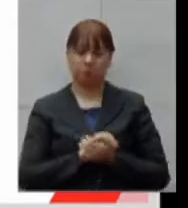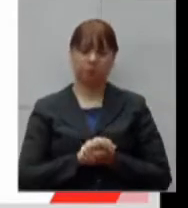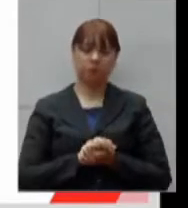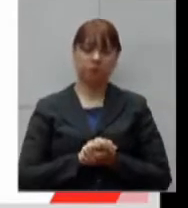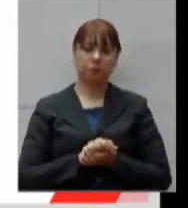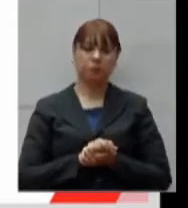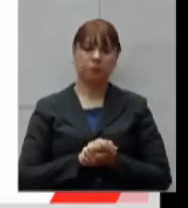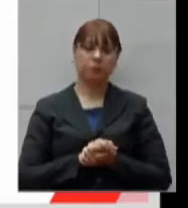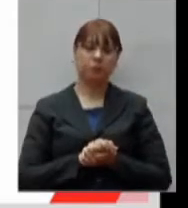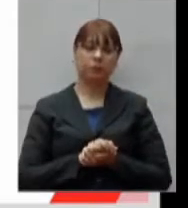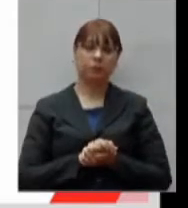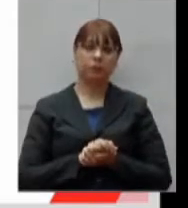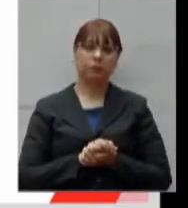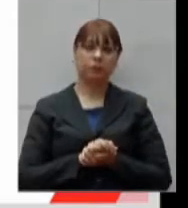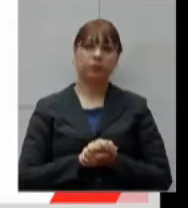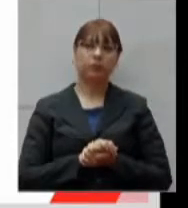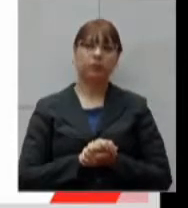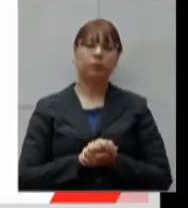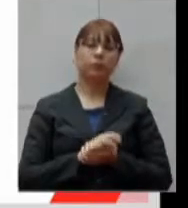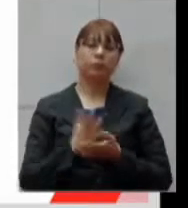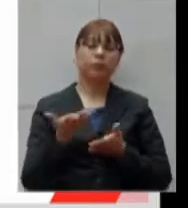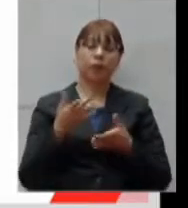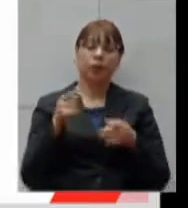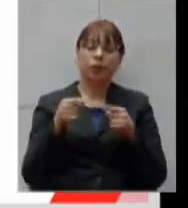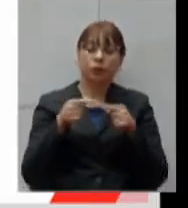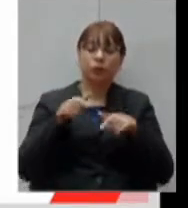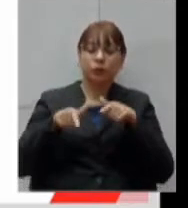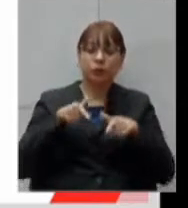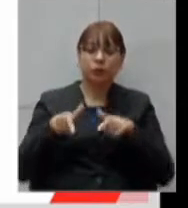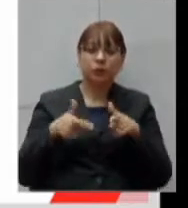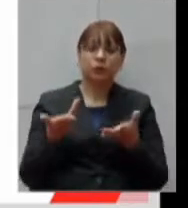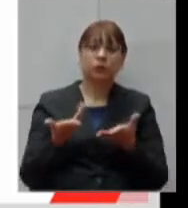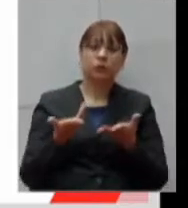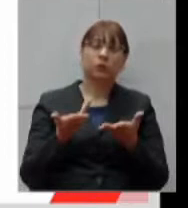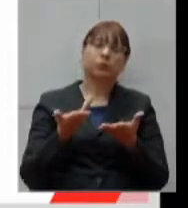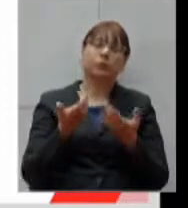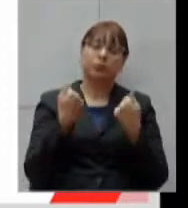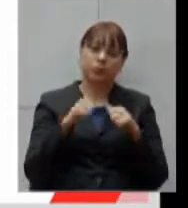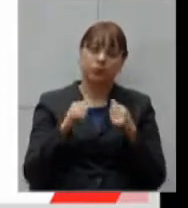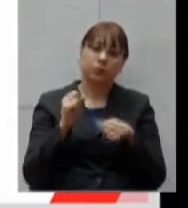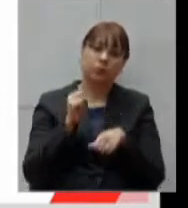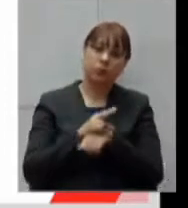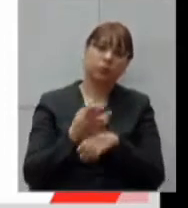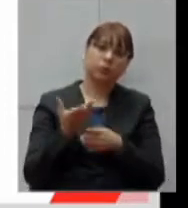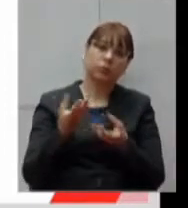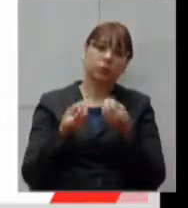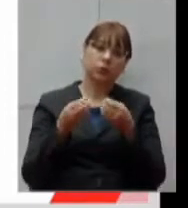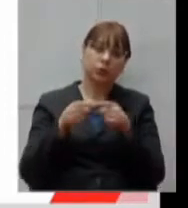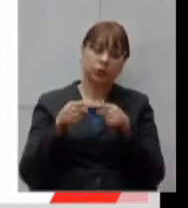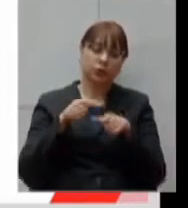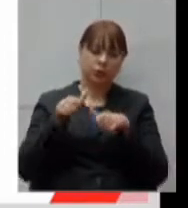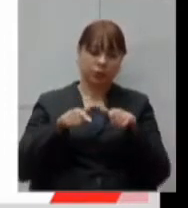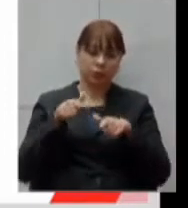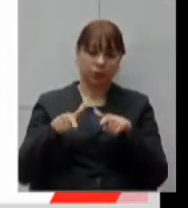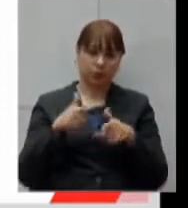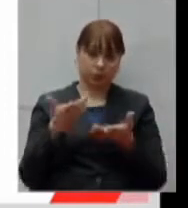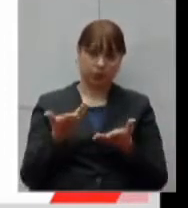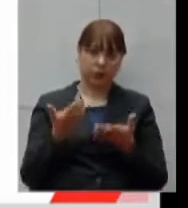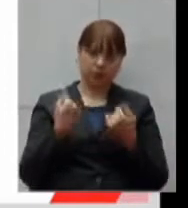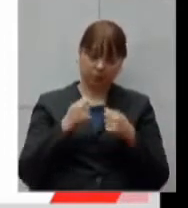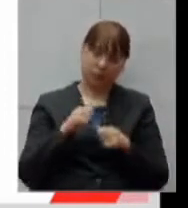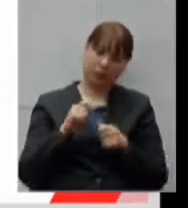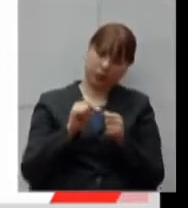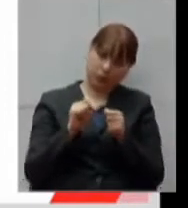A OES deve apresentar na seleção pesquisa de salários para cada carga ser contratado justificando o valor de remuneração a ser praticado.